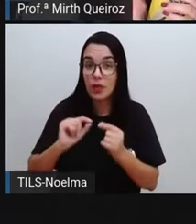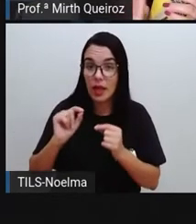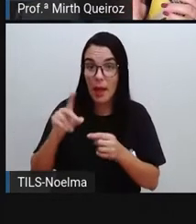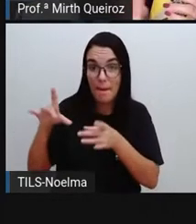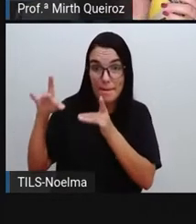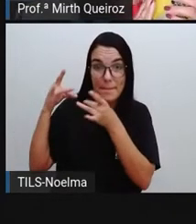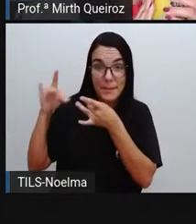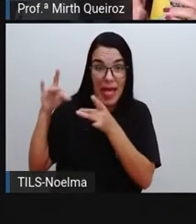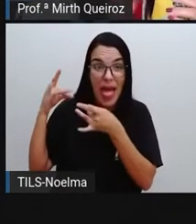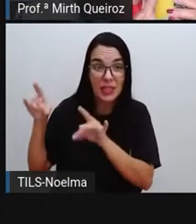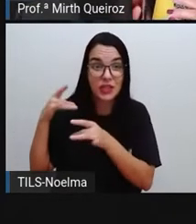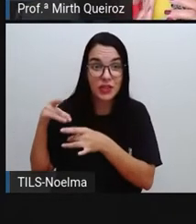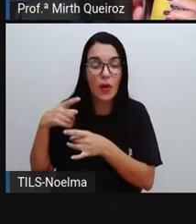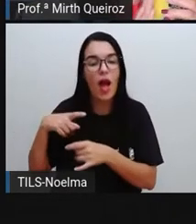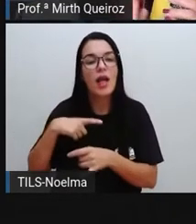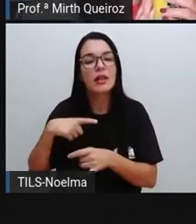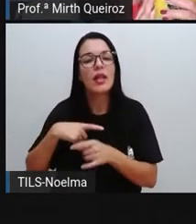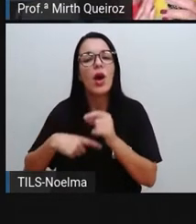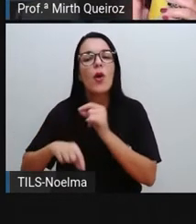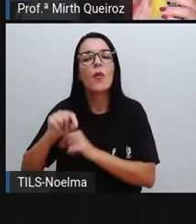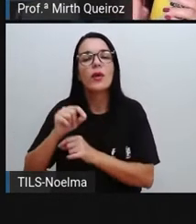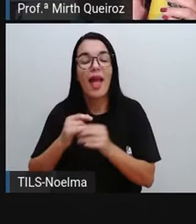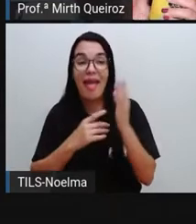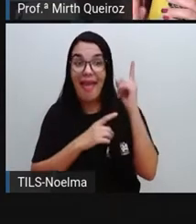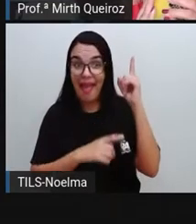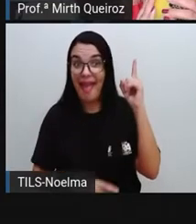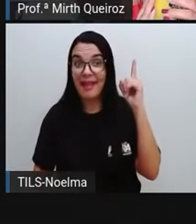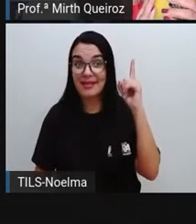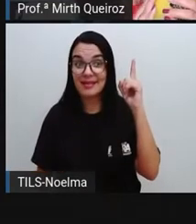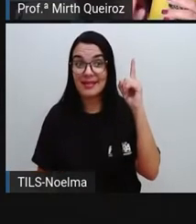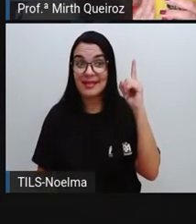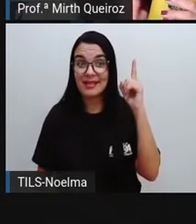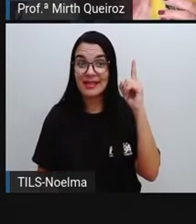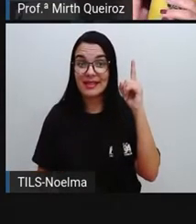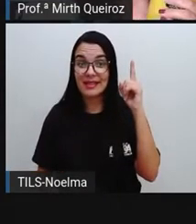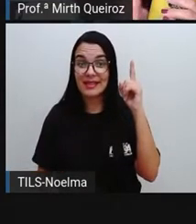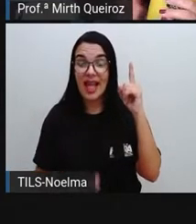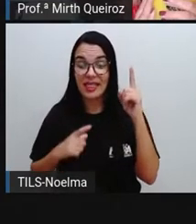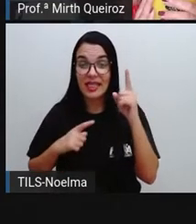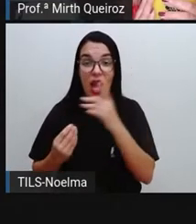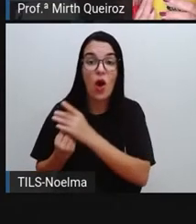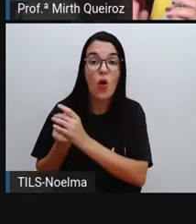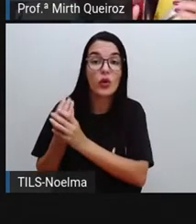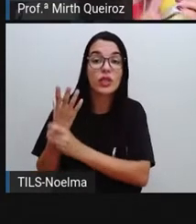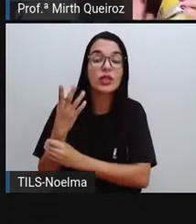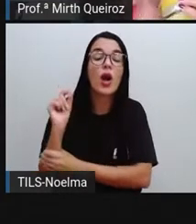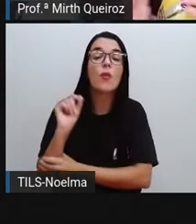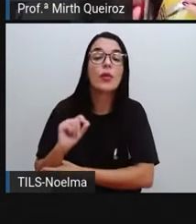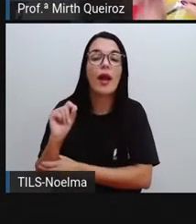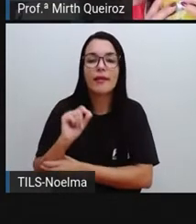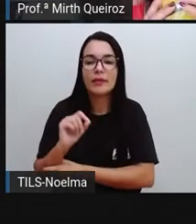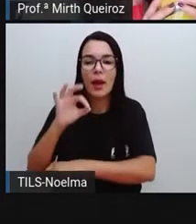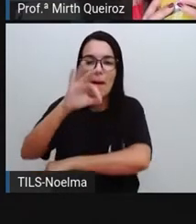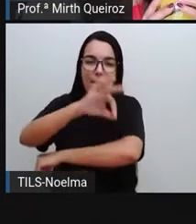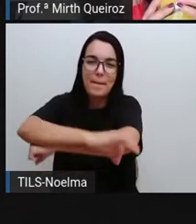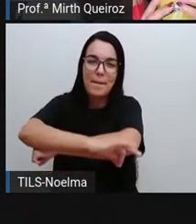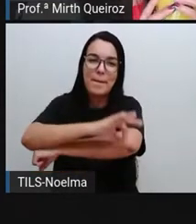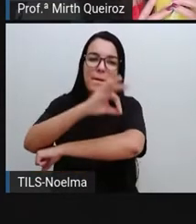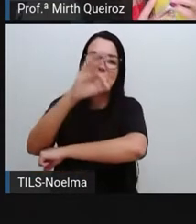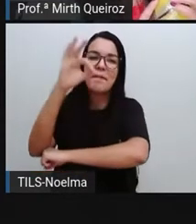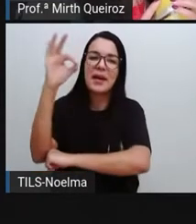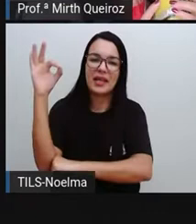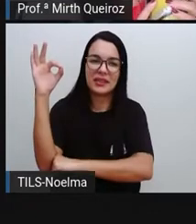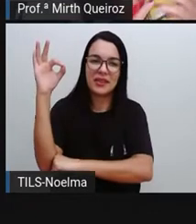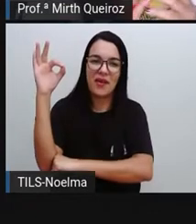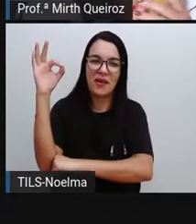plástico, né? Então, o plástico, ele é feito a partir do petróleo. Então, a gente